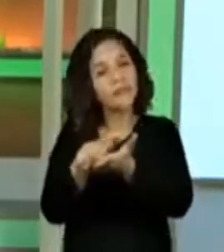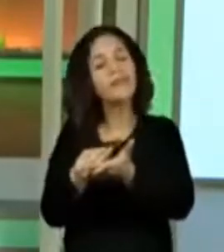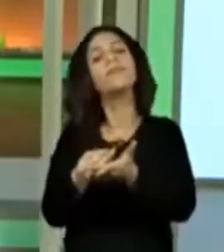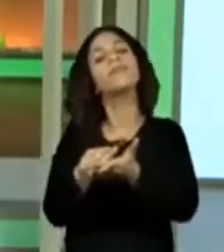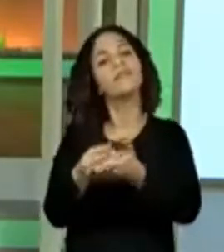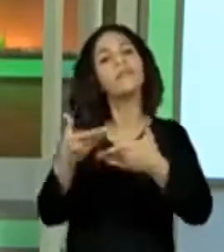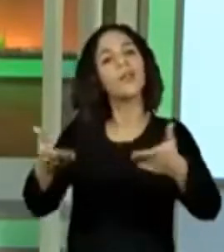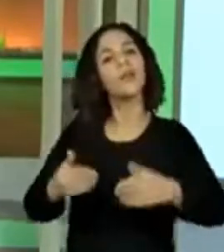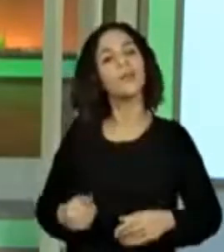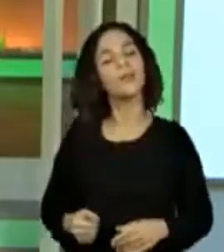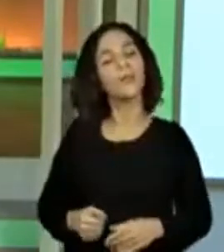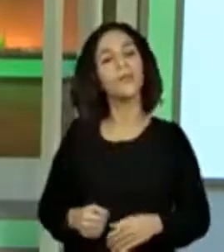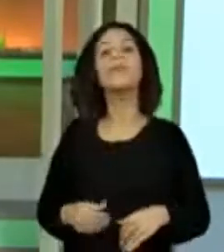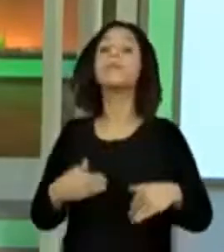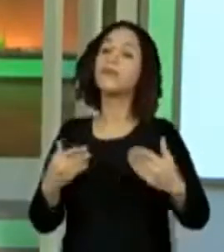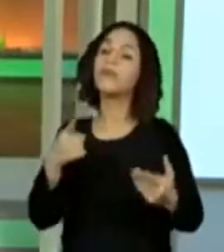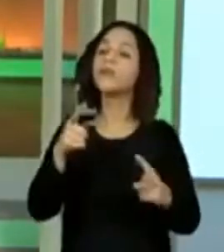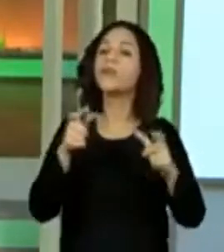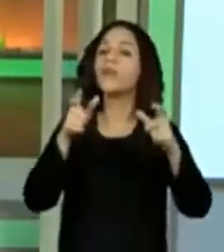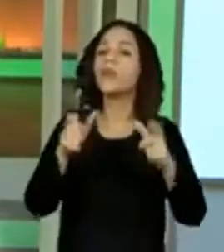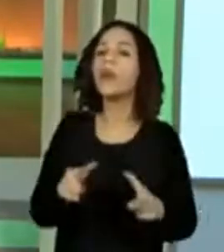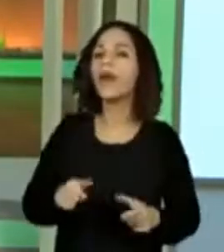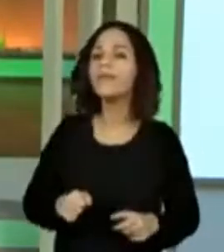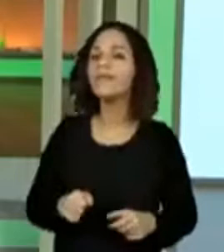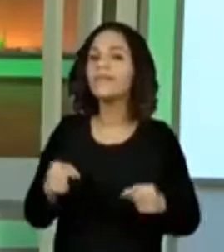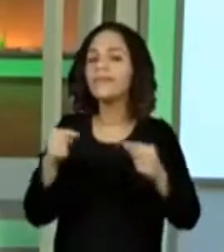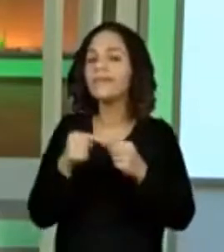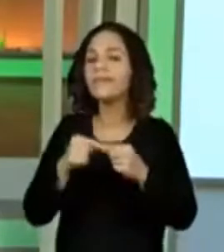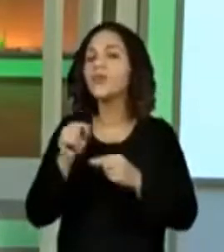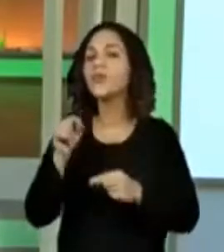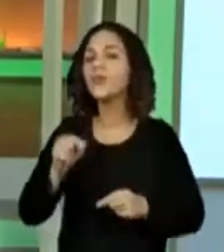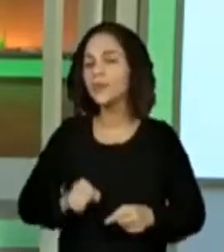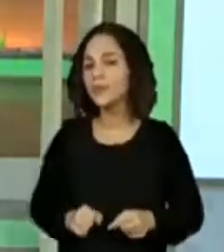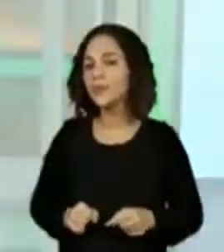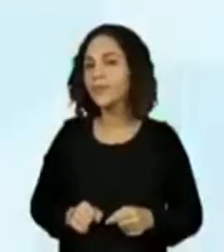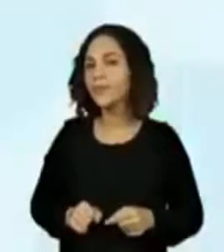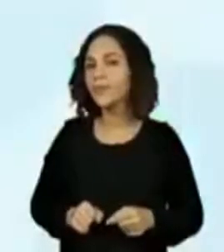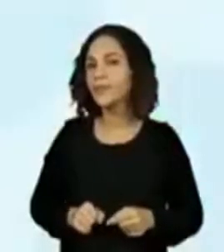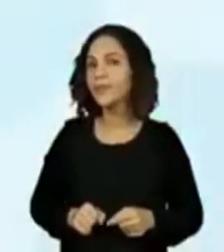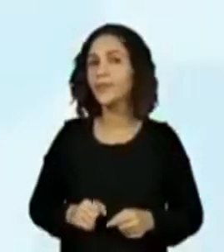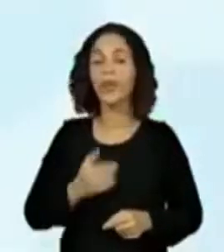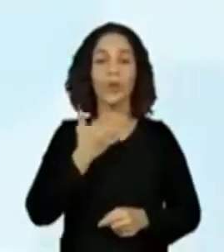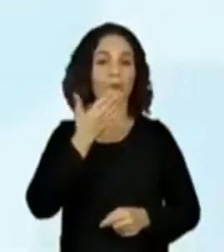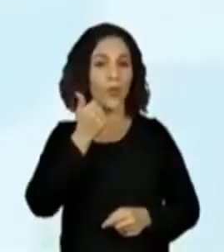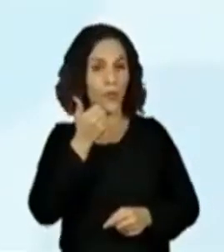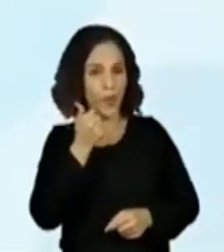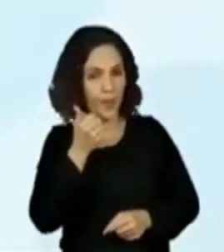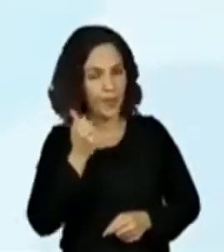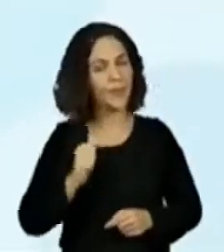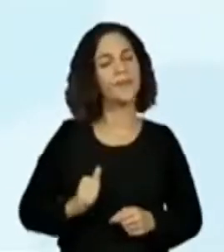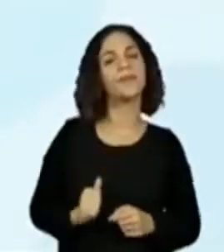Pois é! Nesse lugar aqui, o a gente faz? Nós comemos,